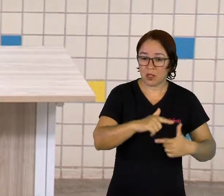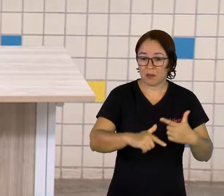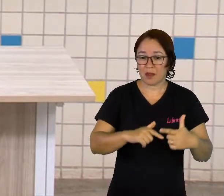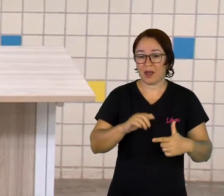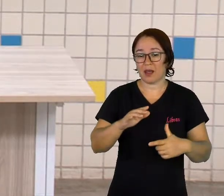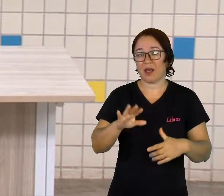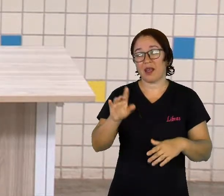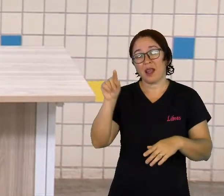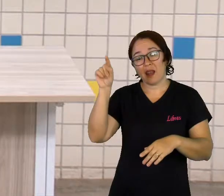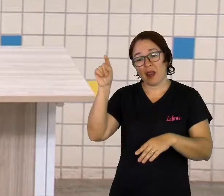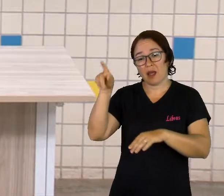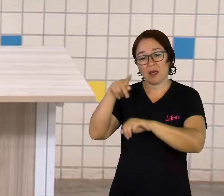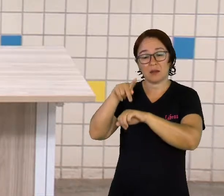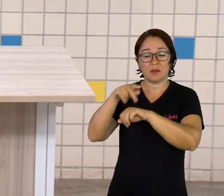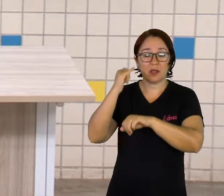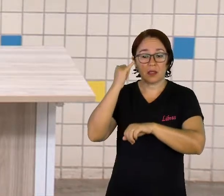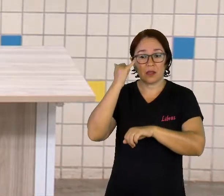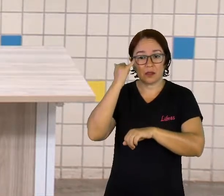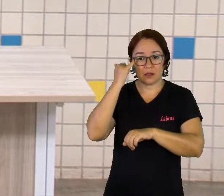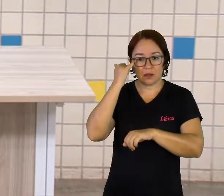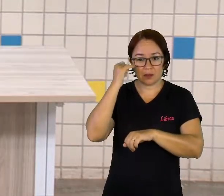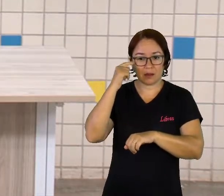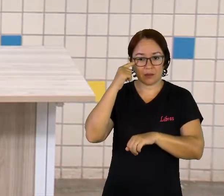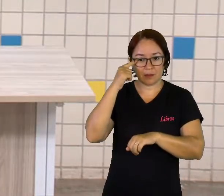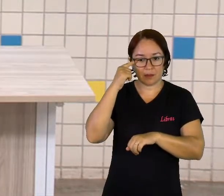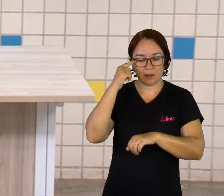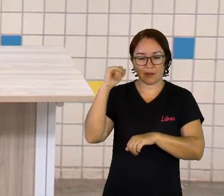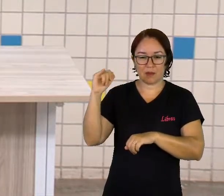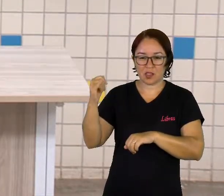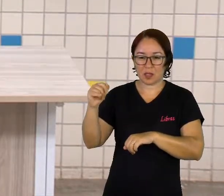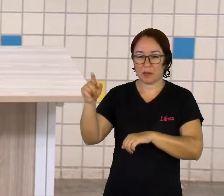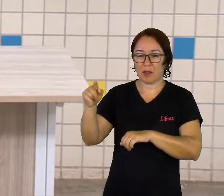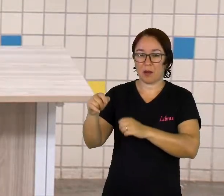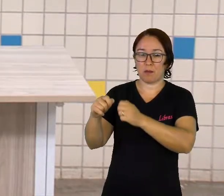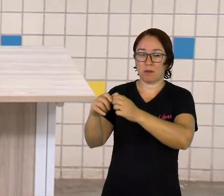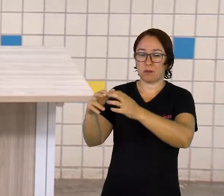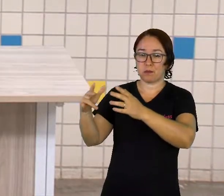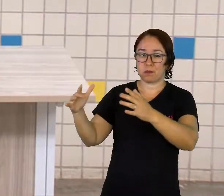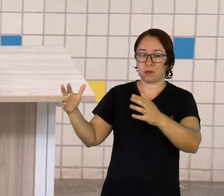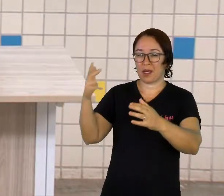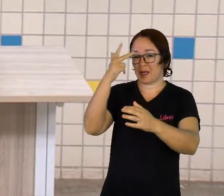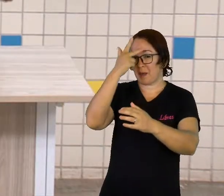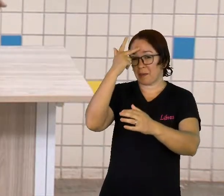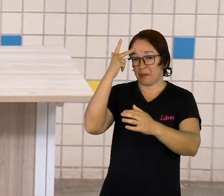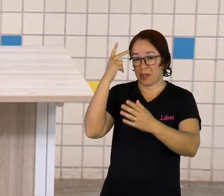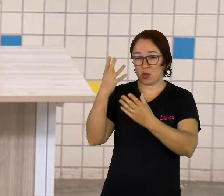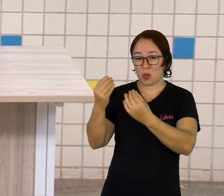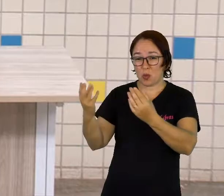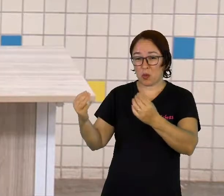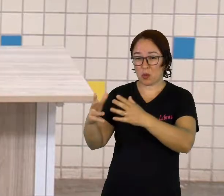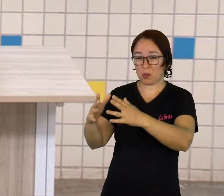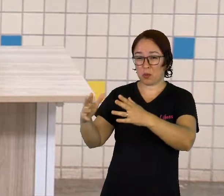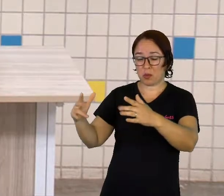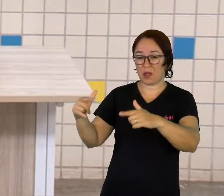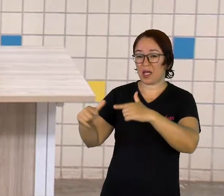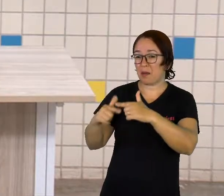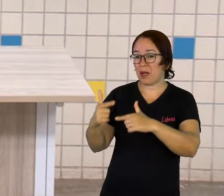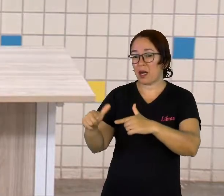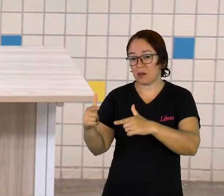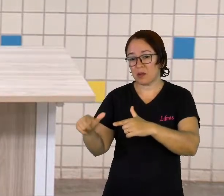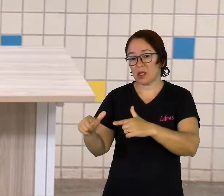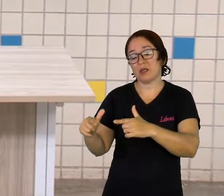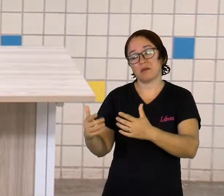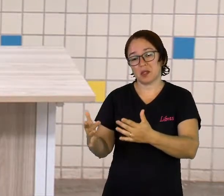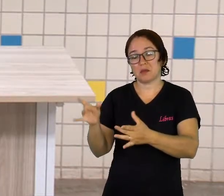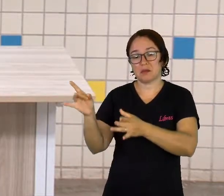precisava que esse povo viesse para o Brasil. Daí, vieram para cá para deixar